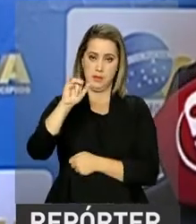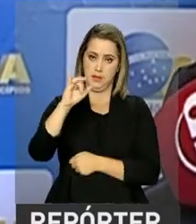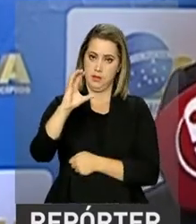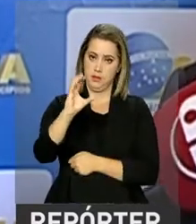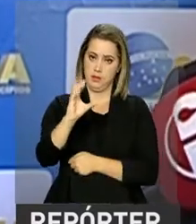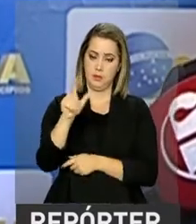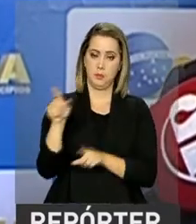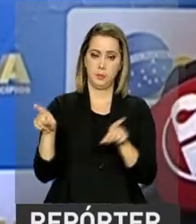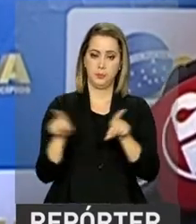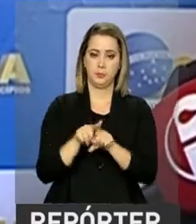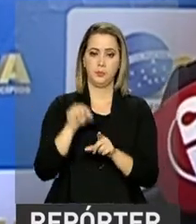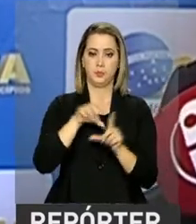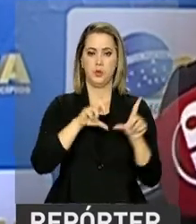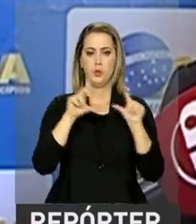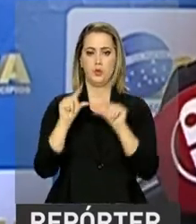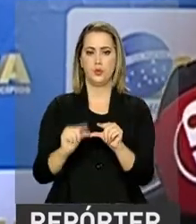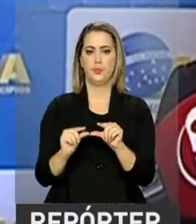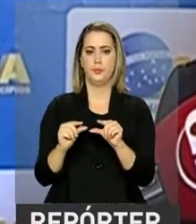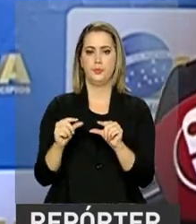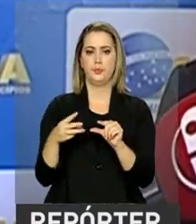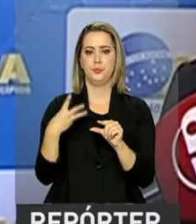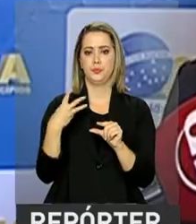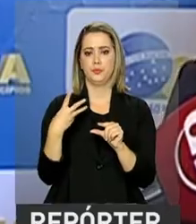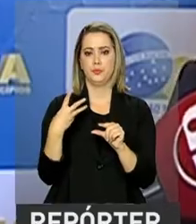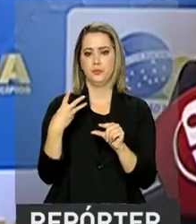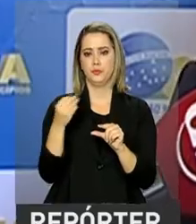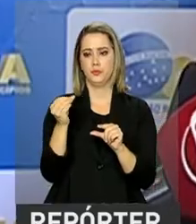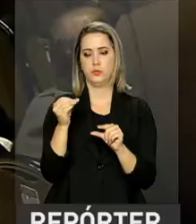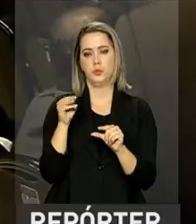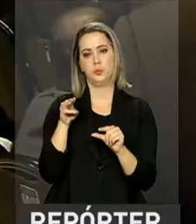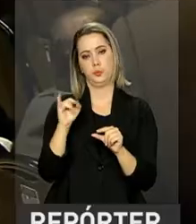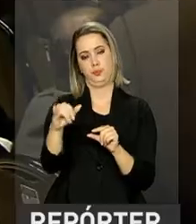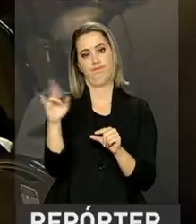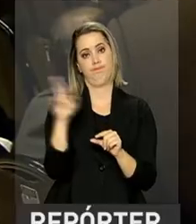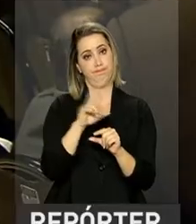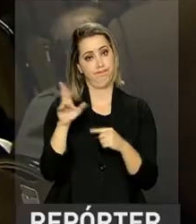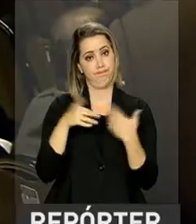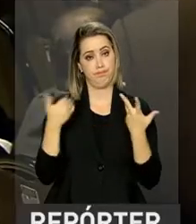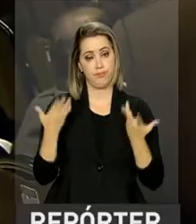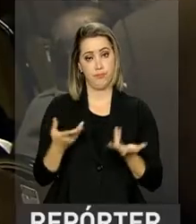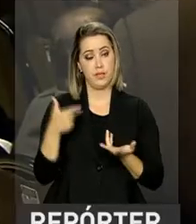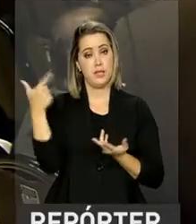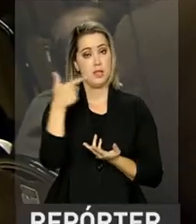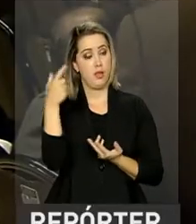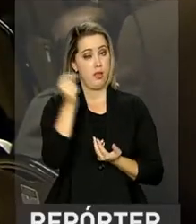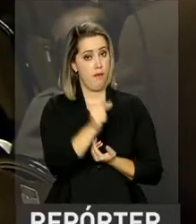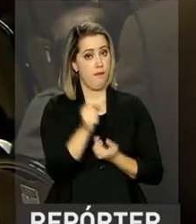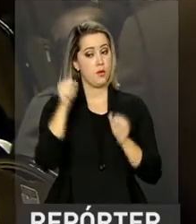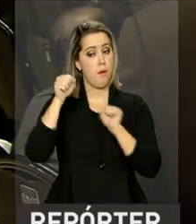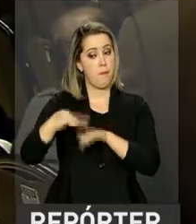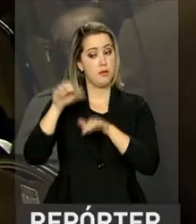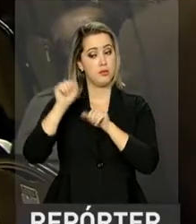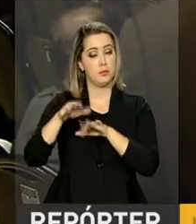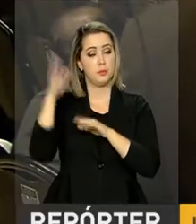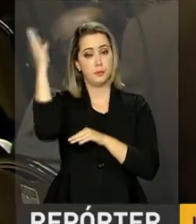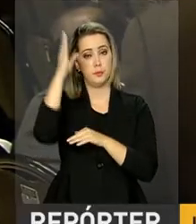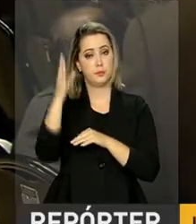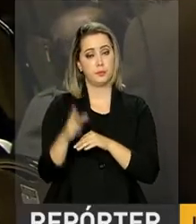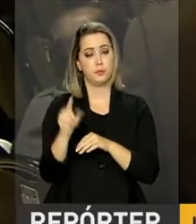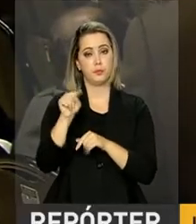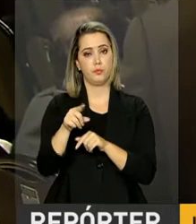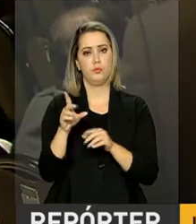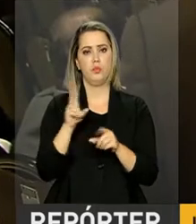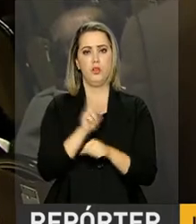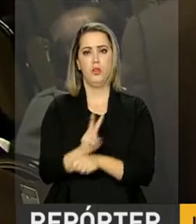vem até agora, vai dar uma diminuição de em torno de R$ bilhões. Na 20ª edição da Marcha Brasília em Defesa dos